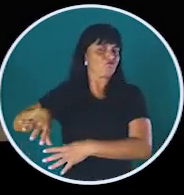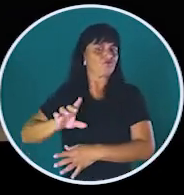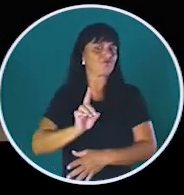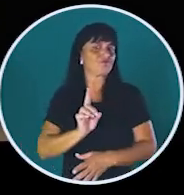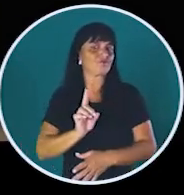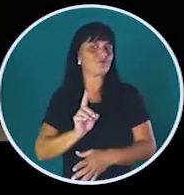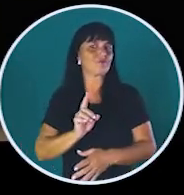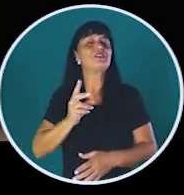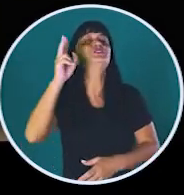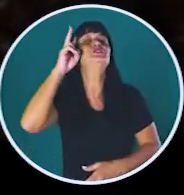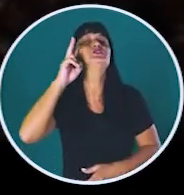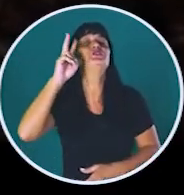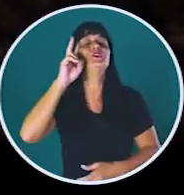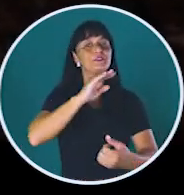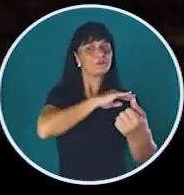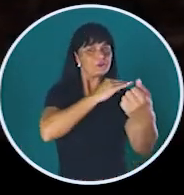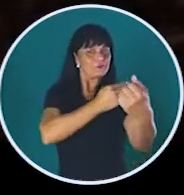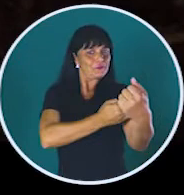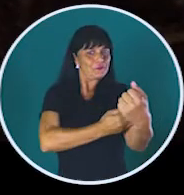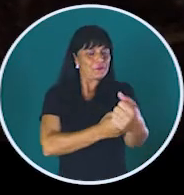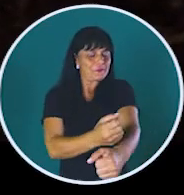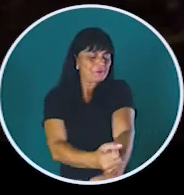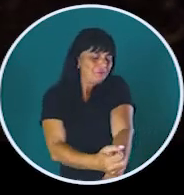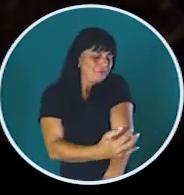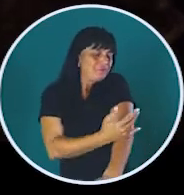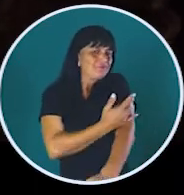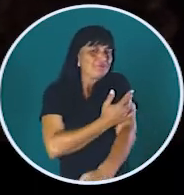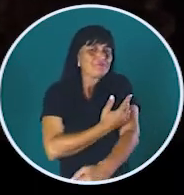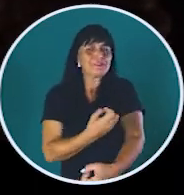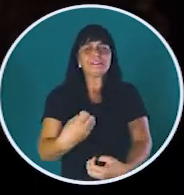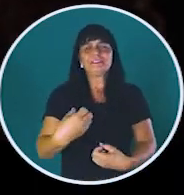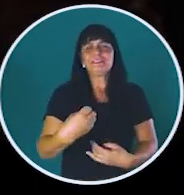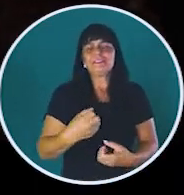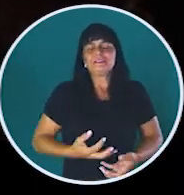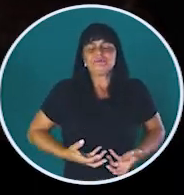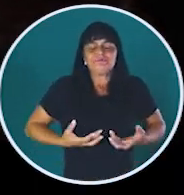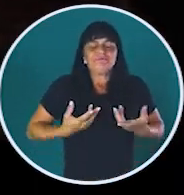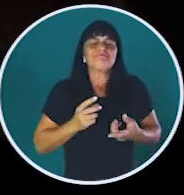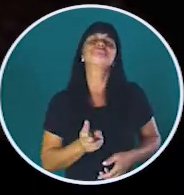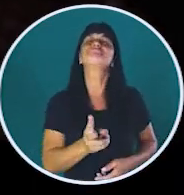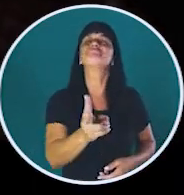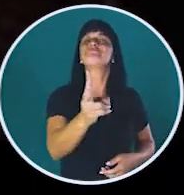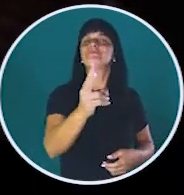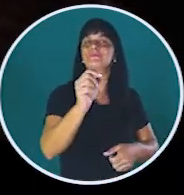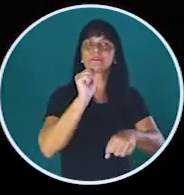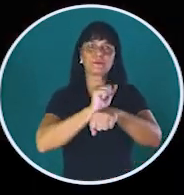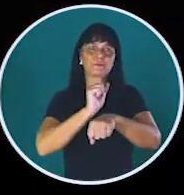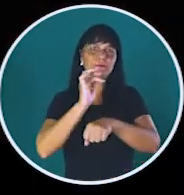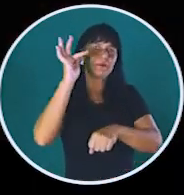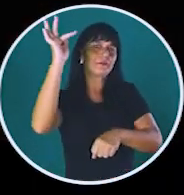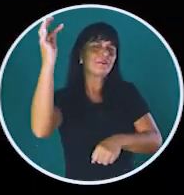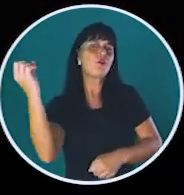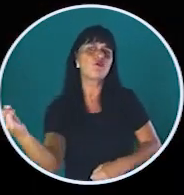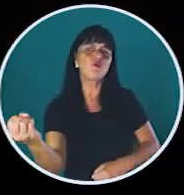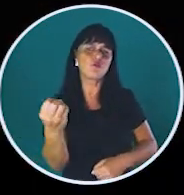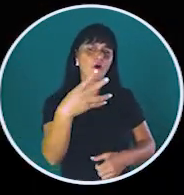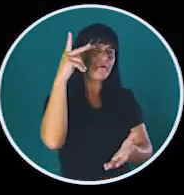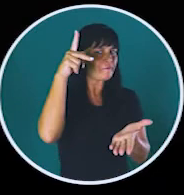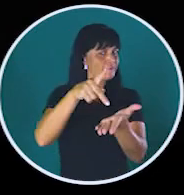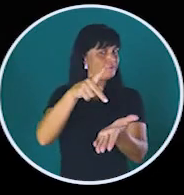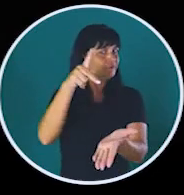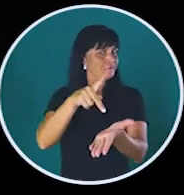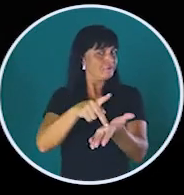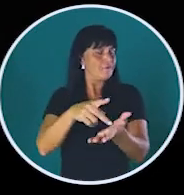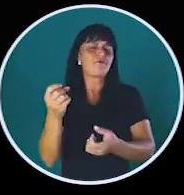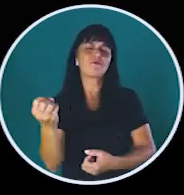conseguiu afastar. Histórias de força e superação que nos inspiram a prosseguir. A espera de uma nova